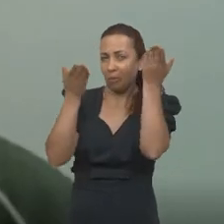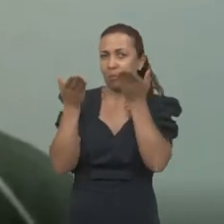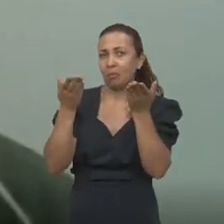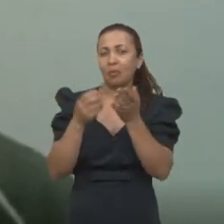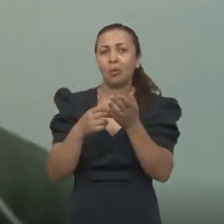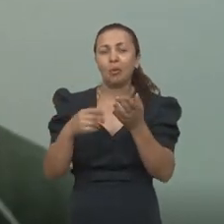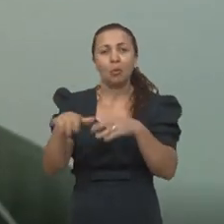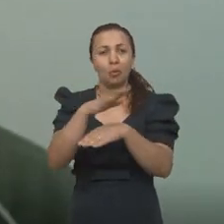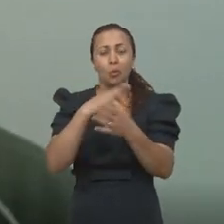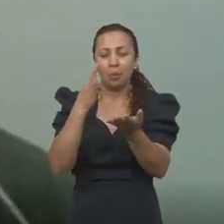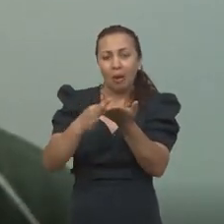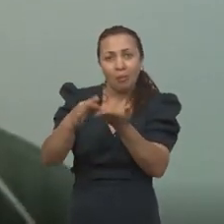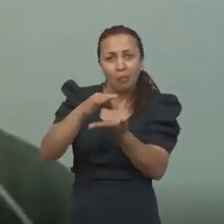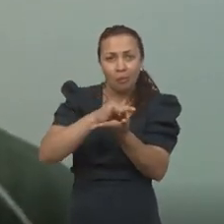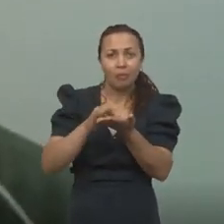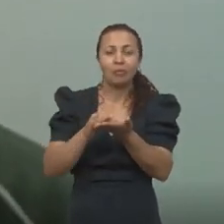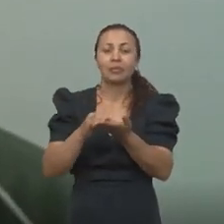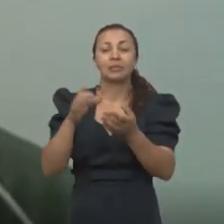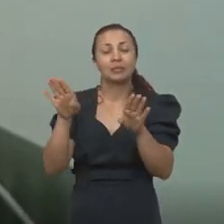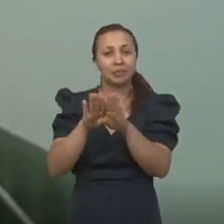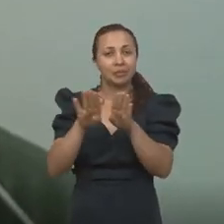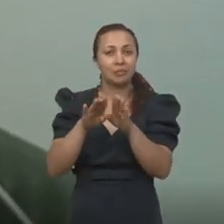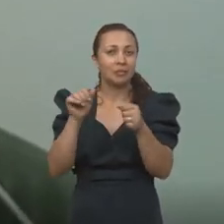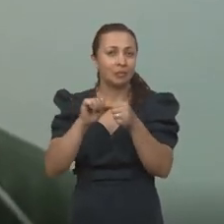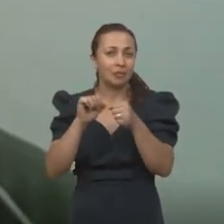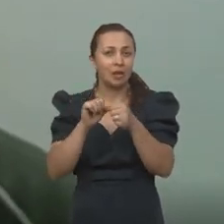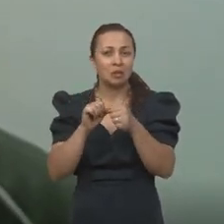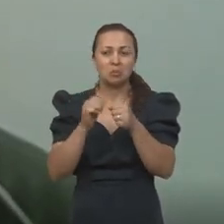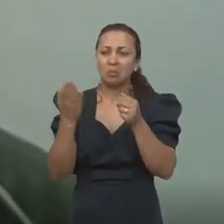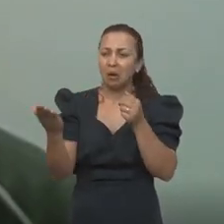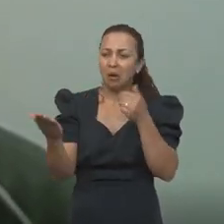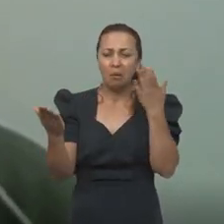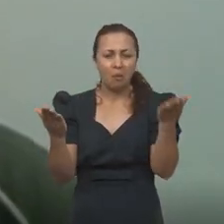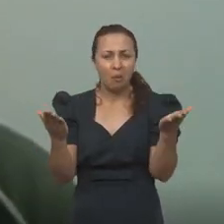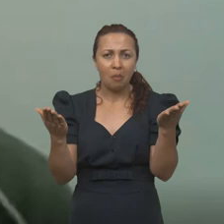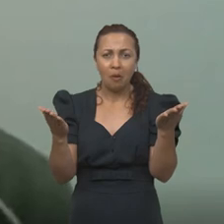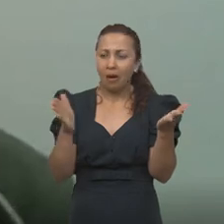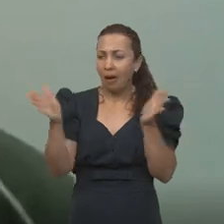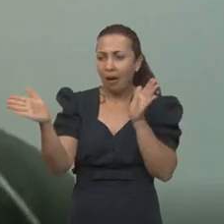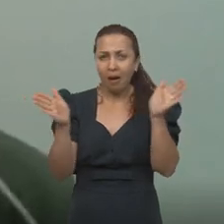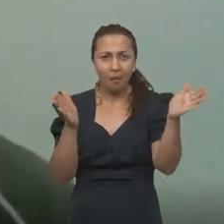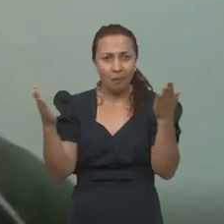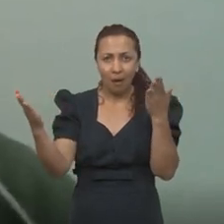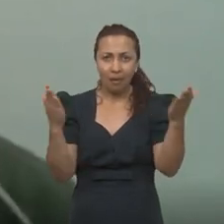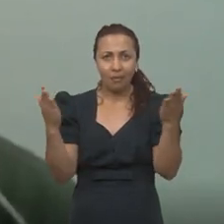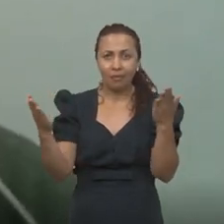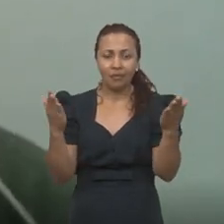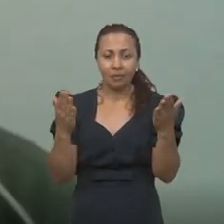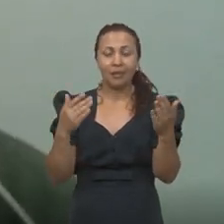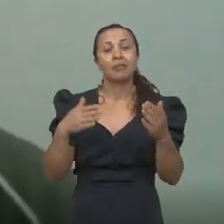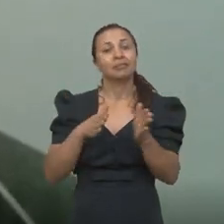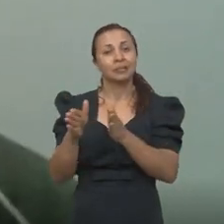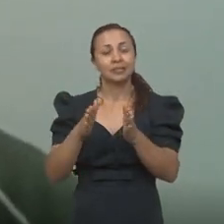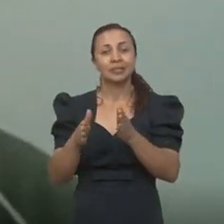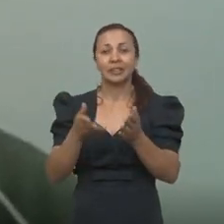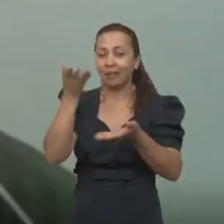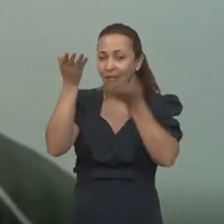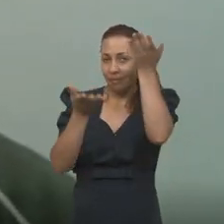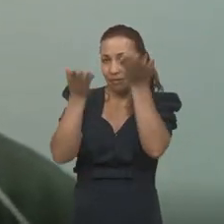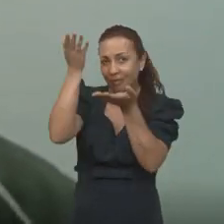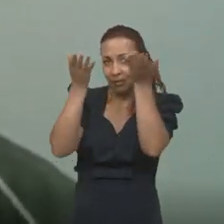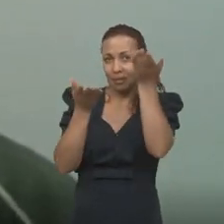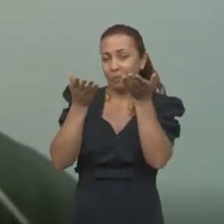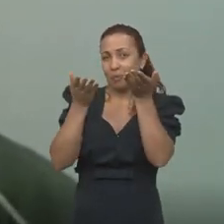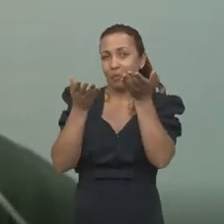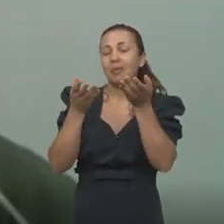digamos assim, da moeda. E eu faço um, como se fosse um voo panorâmico, assim, dentro das correntes econômicas, que